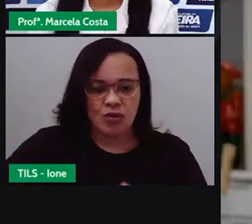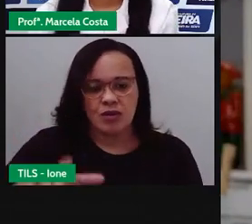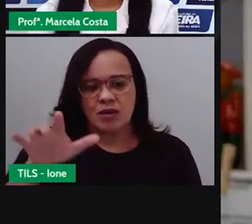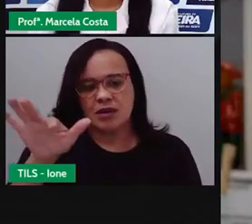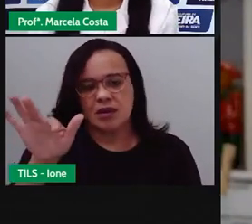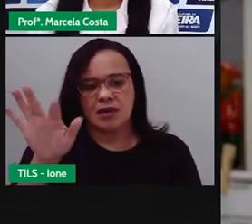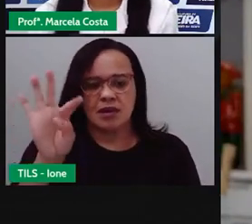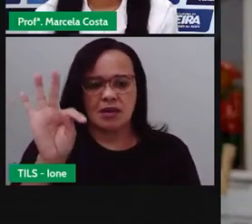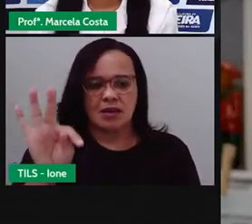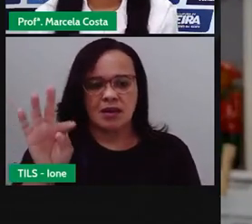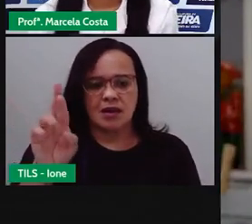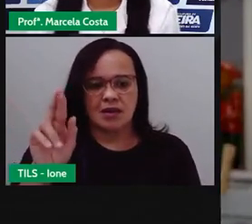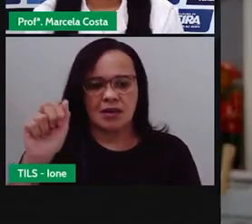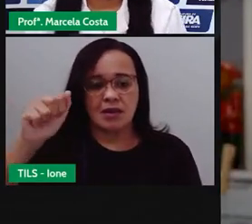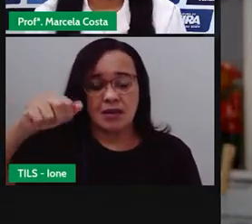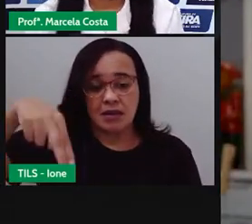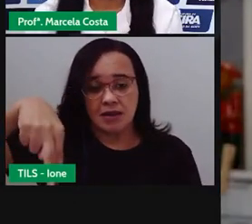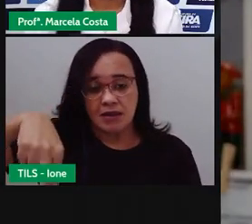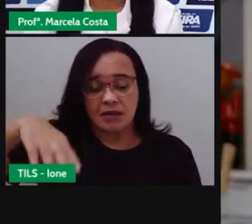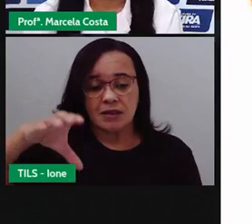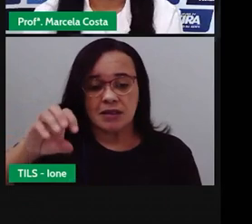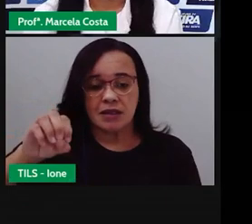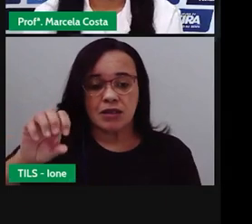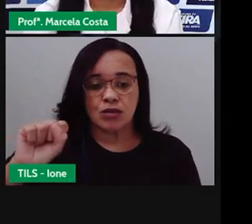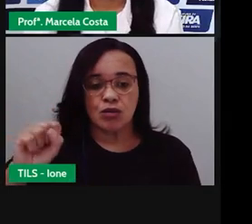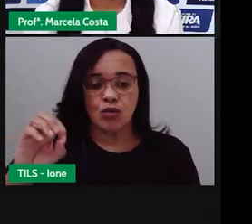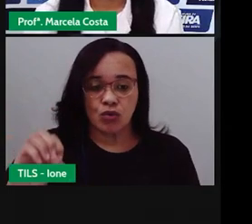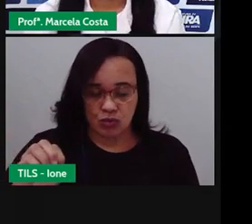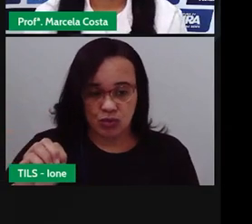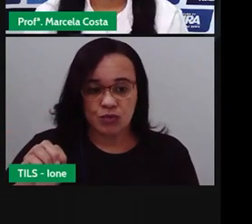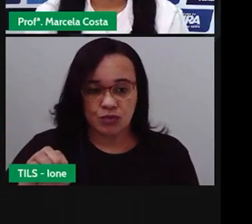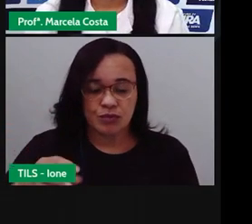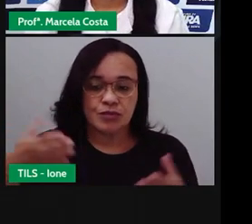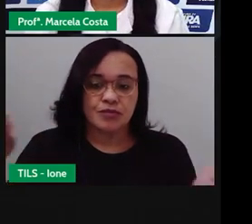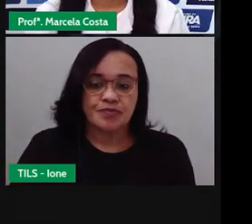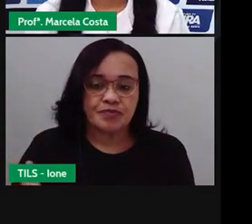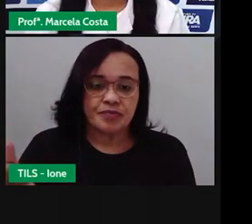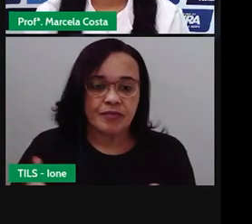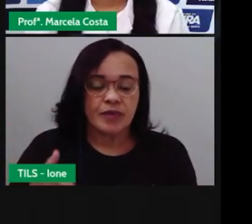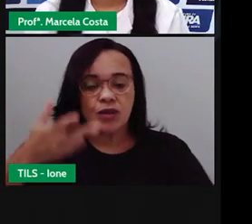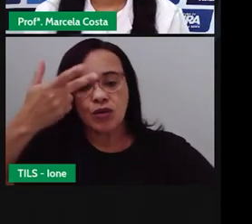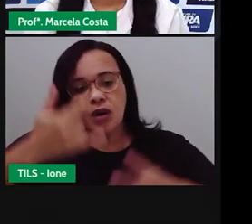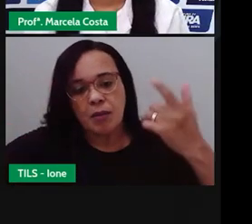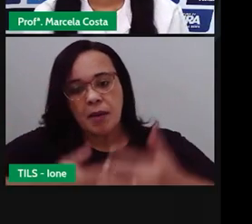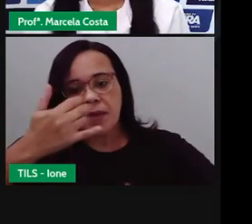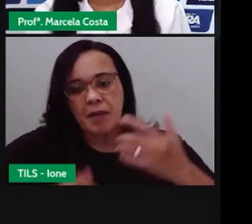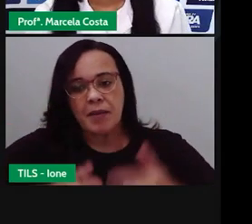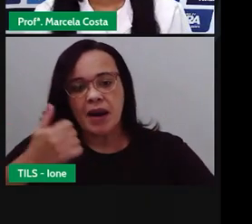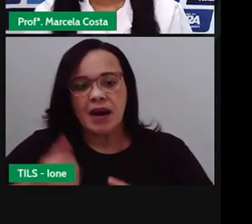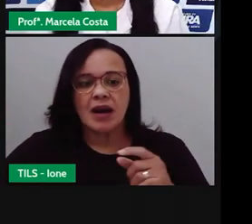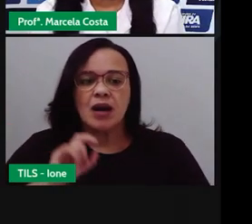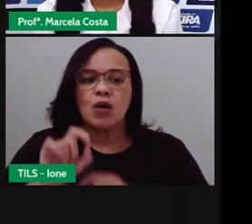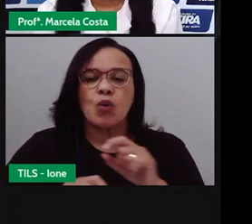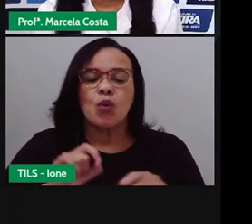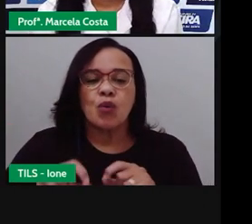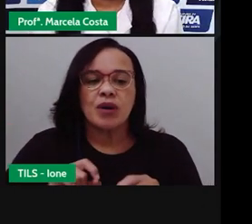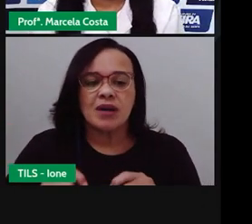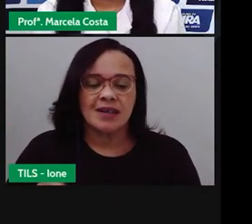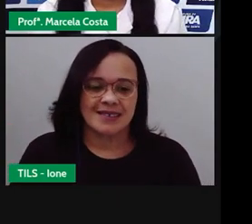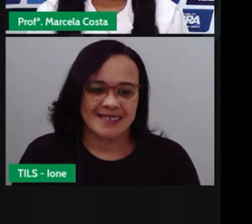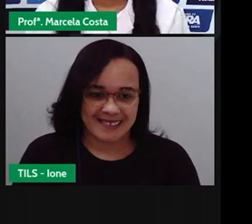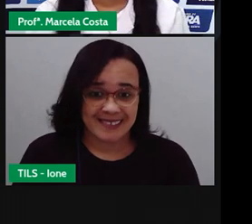apresentando o Cordel, e agora, eu vou contar um mundo. Então,